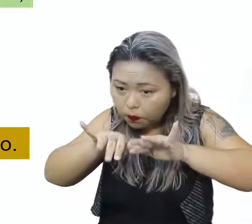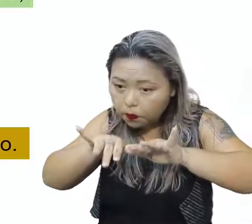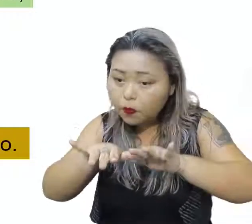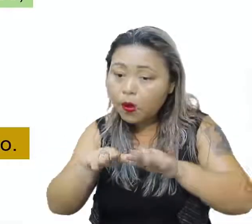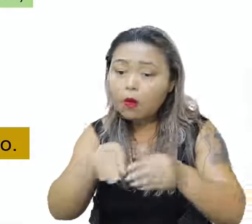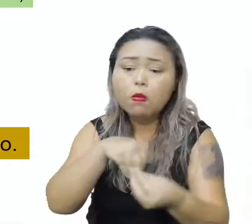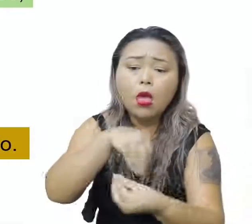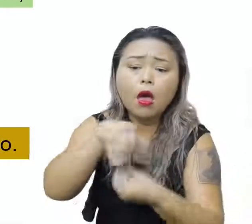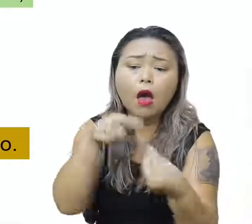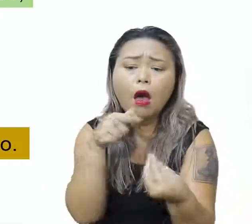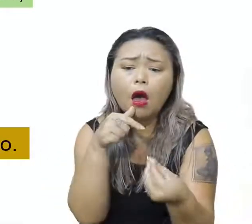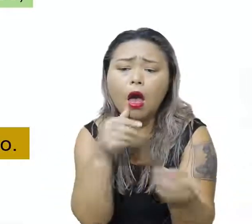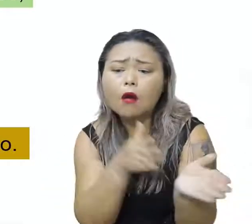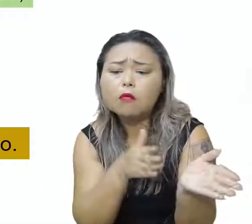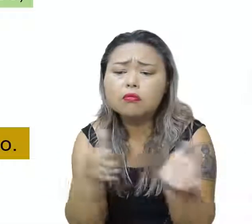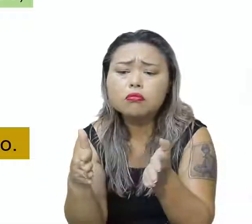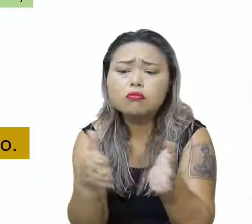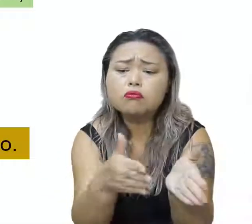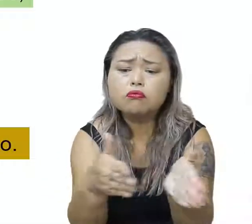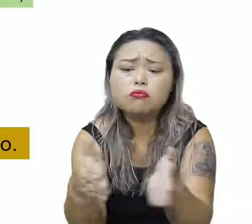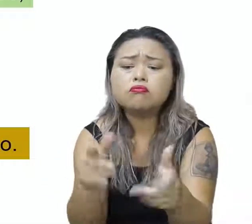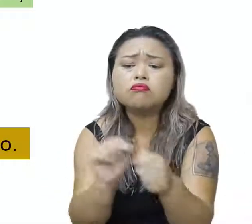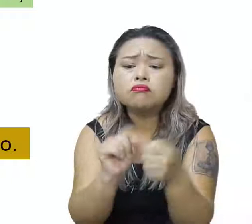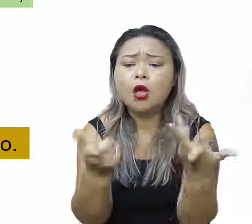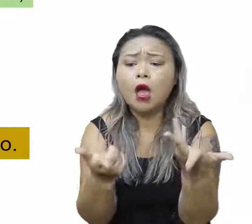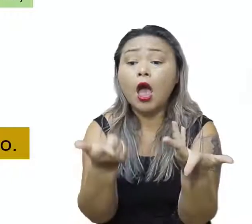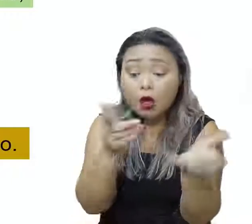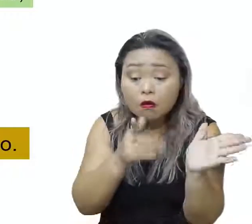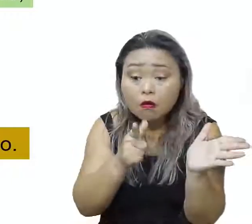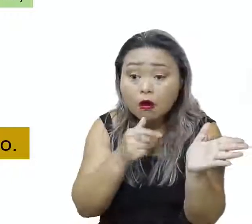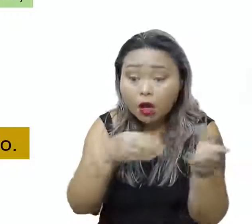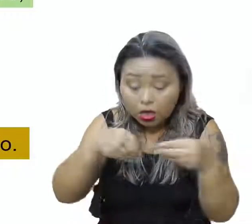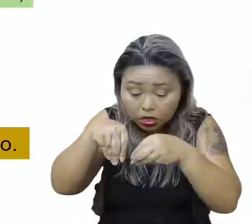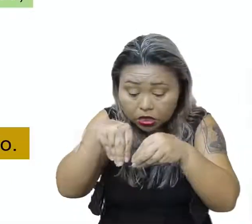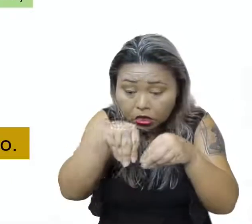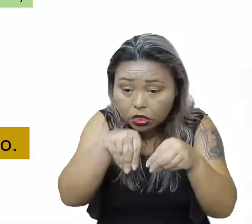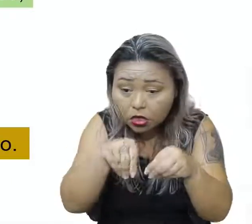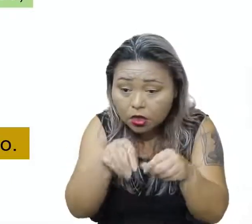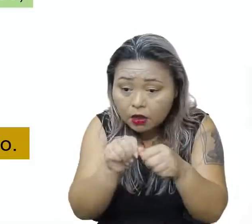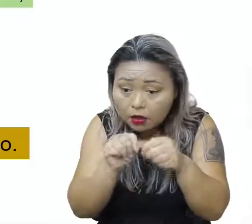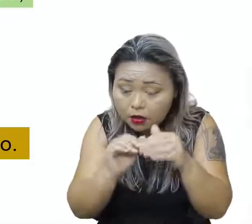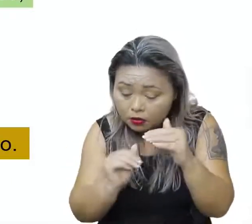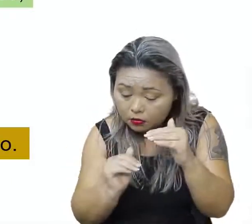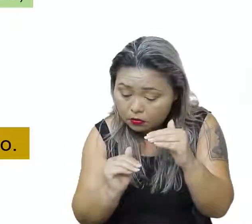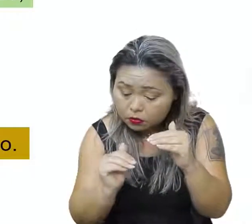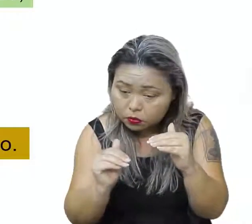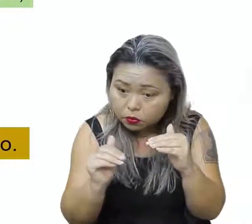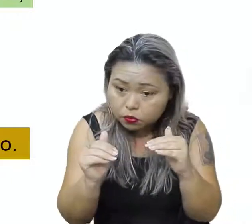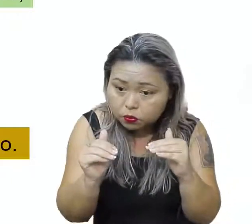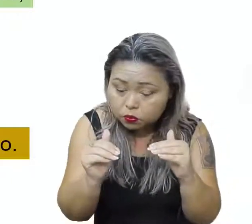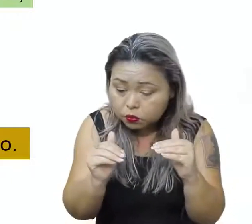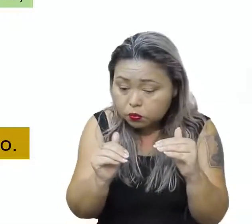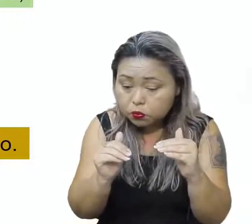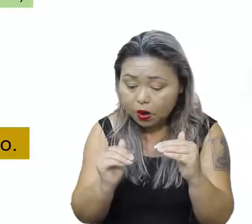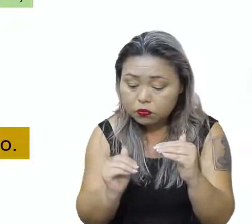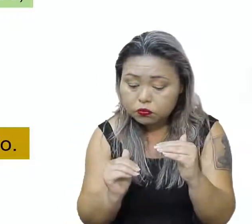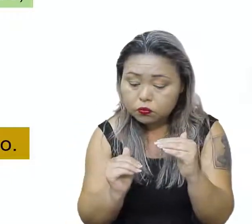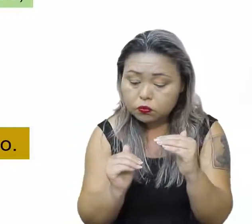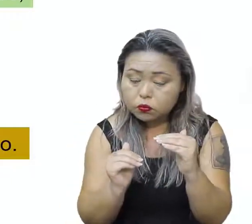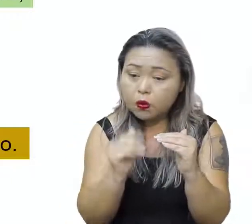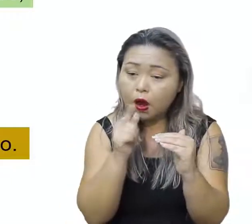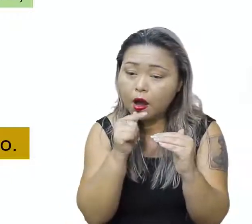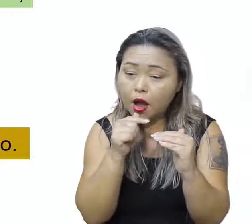aterrado. No momento que ele é aterrado, ele vai aumentar o seu período de inundações.